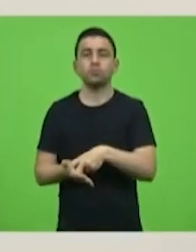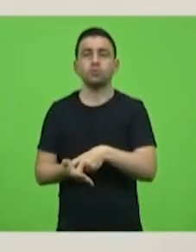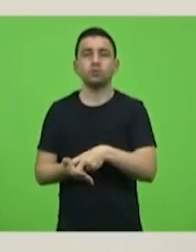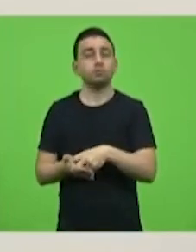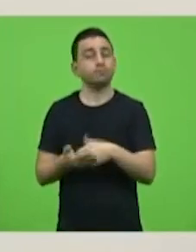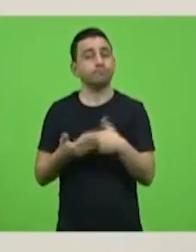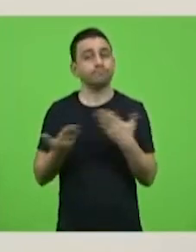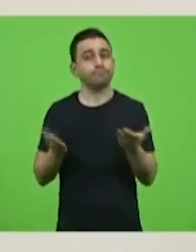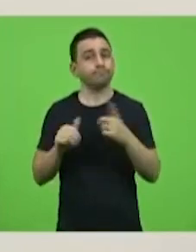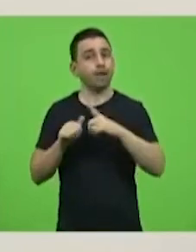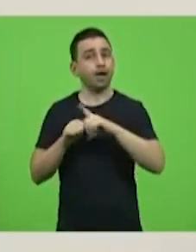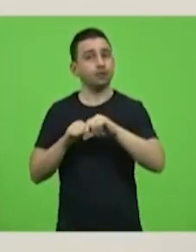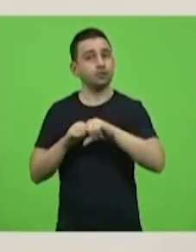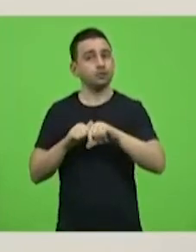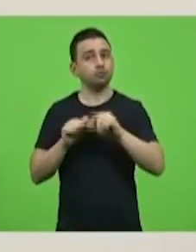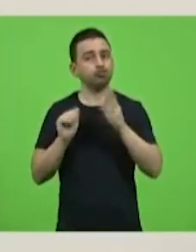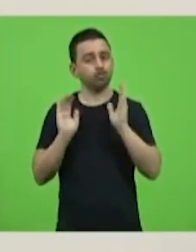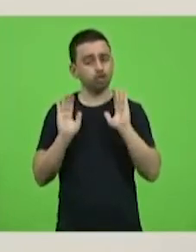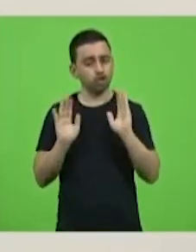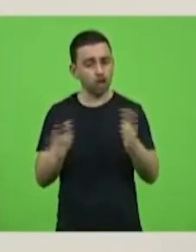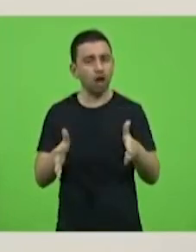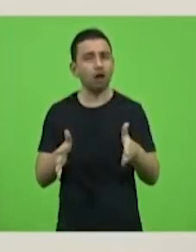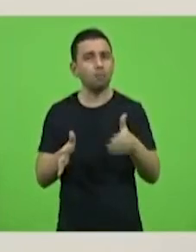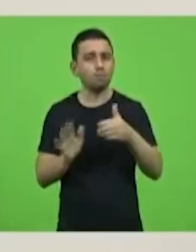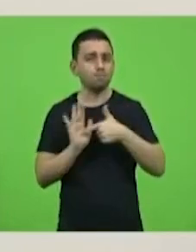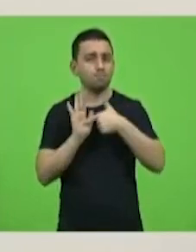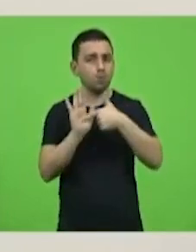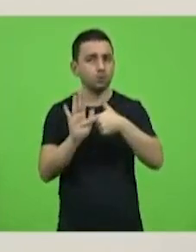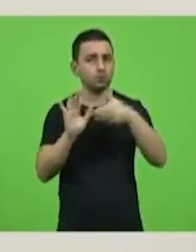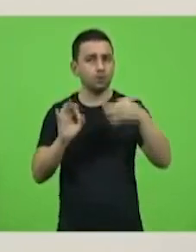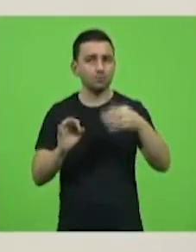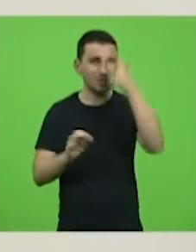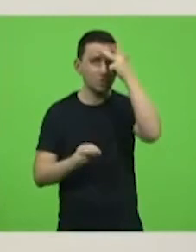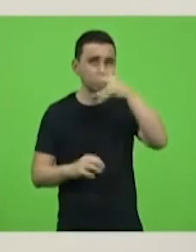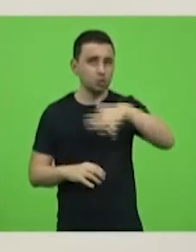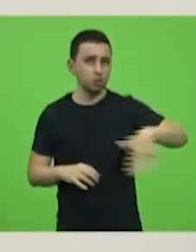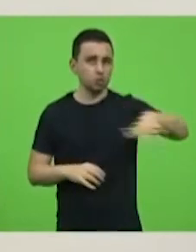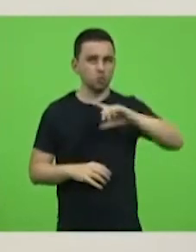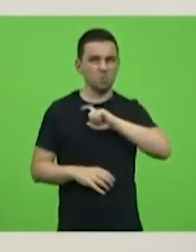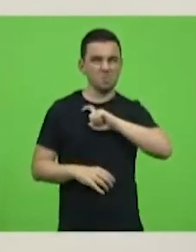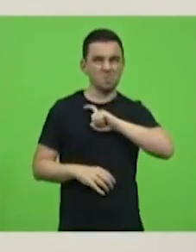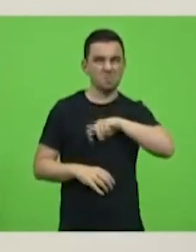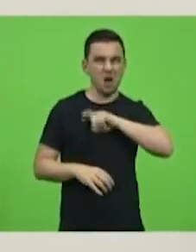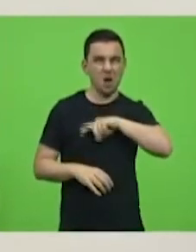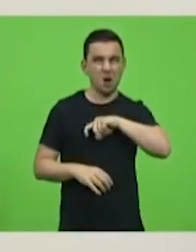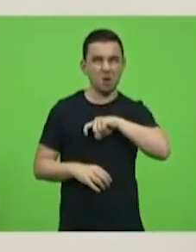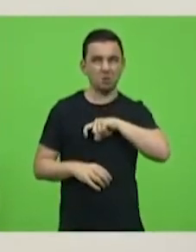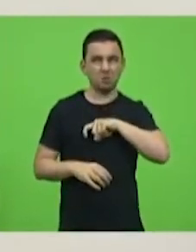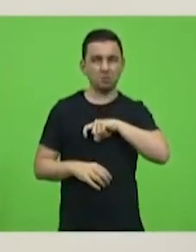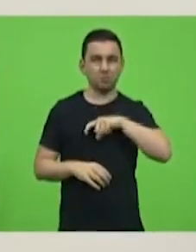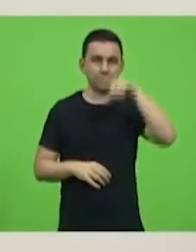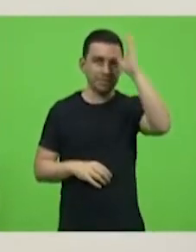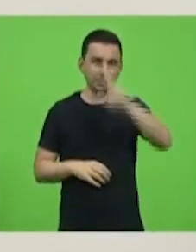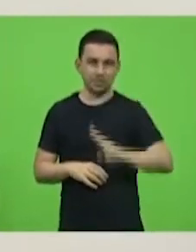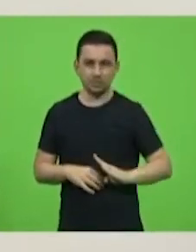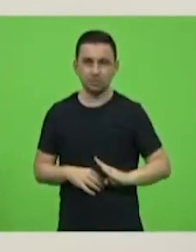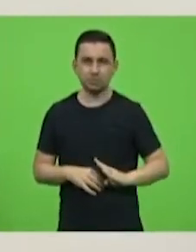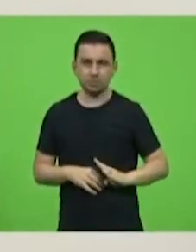este artigo seria o suficiente para que as pessoas mal intencionadas, Brasil afora,